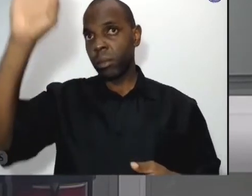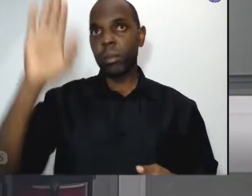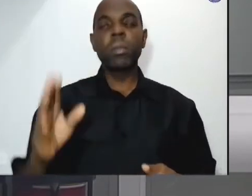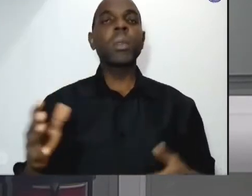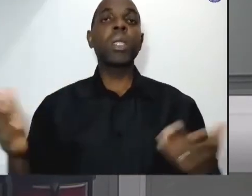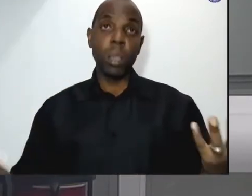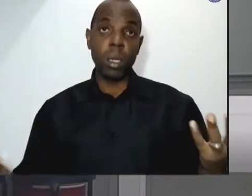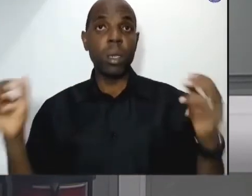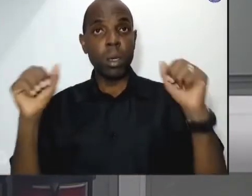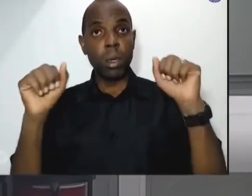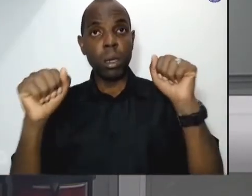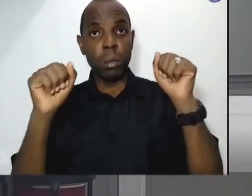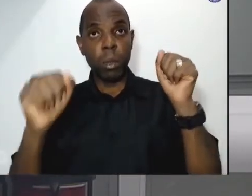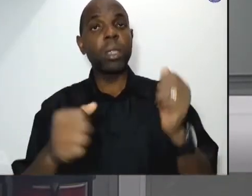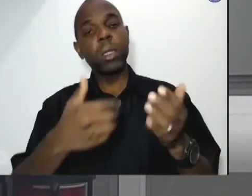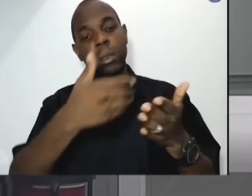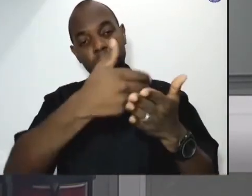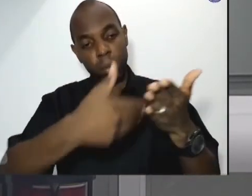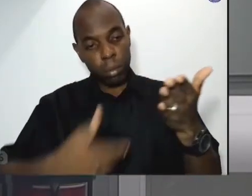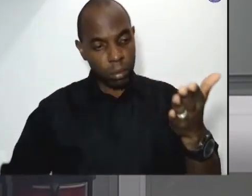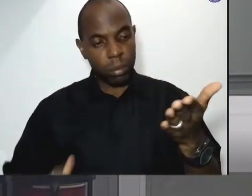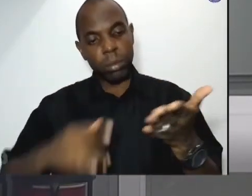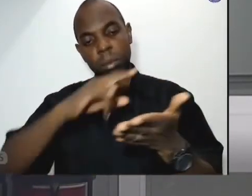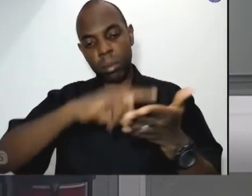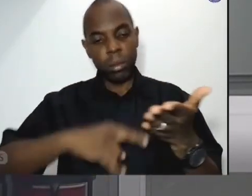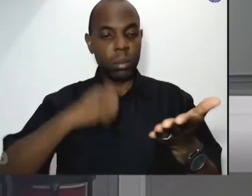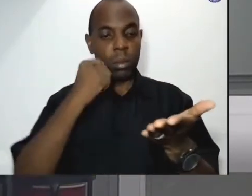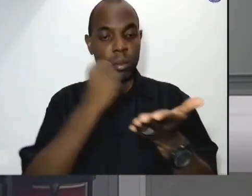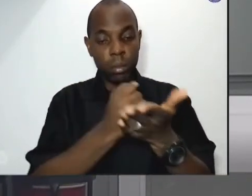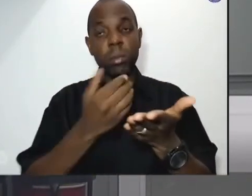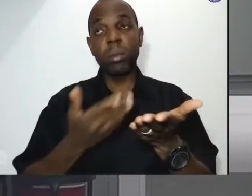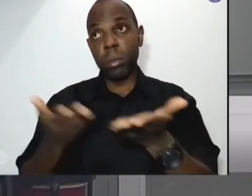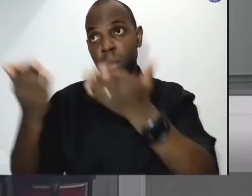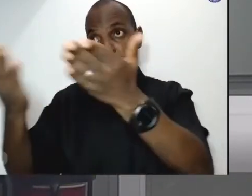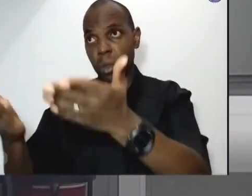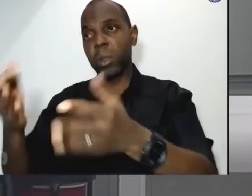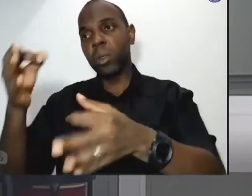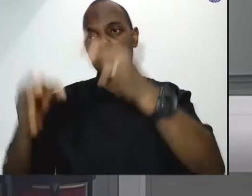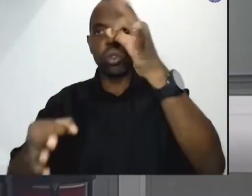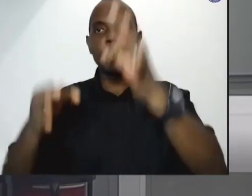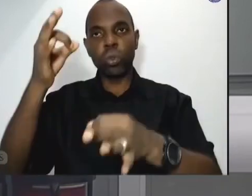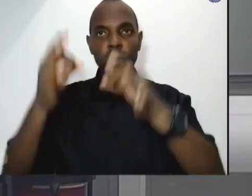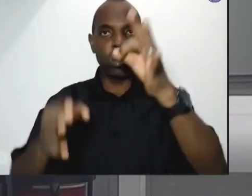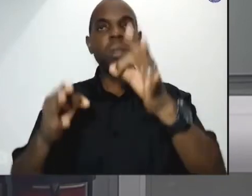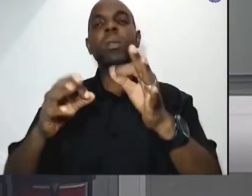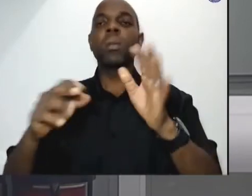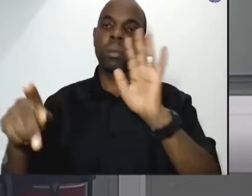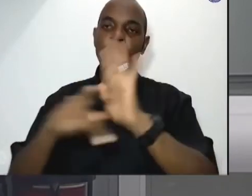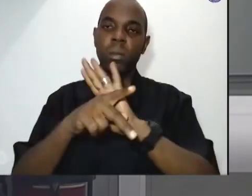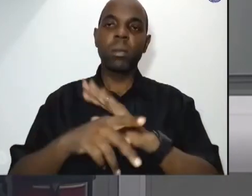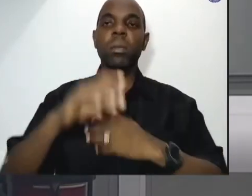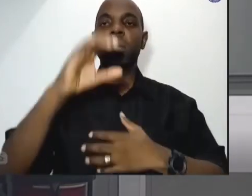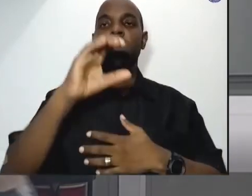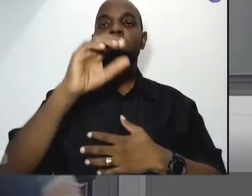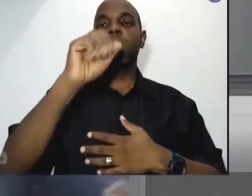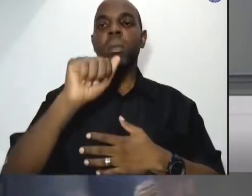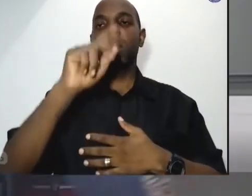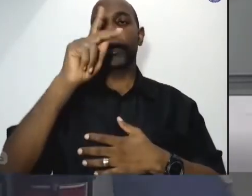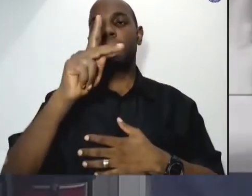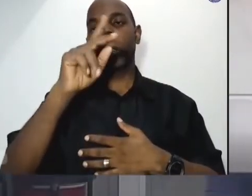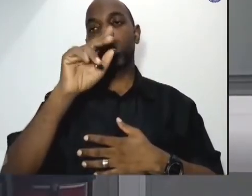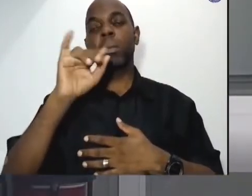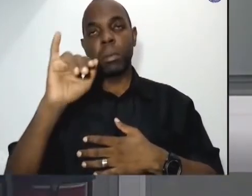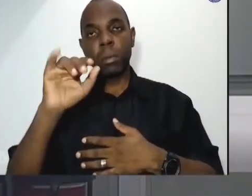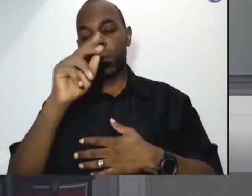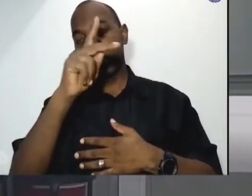para que fosse ao executivo que a gente pudesse ter imediatamente a instalação do CAPS-I que é o CAPS para atendimento